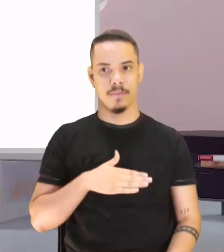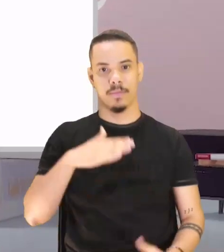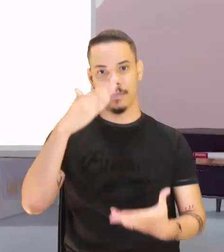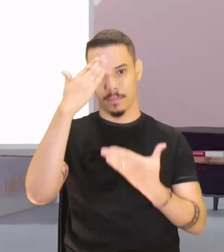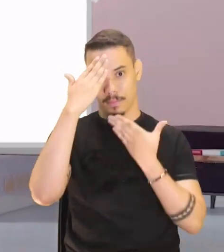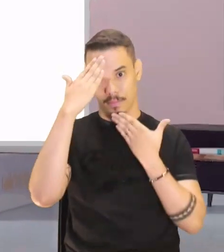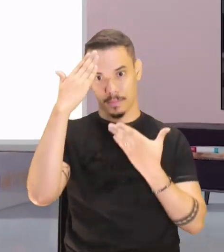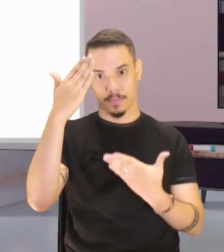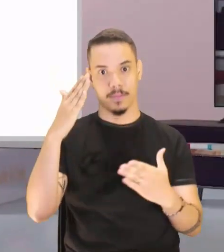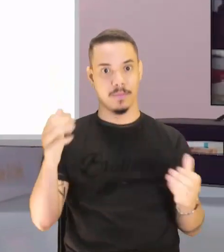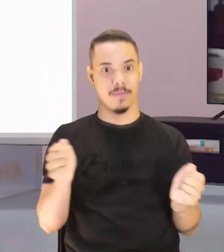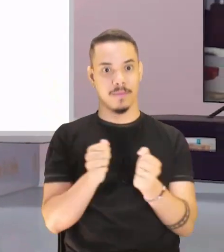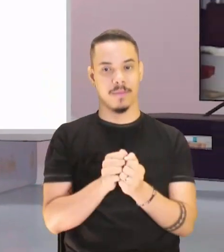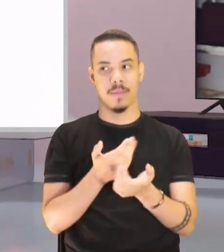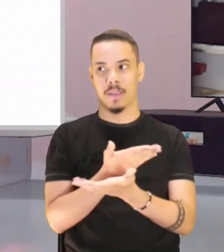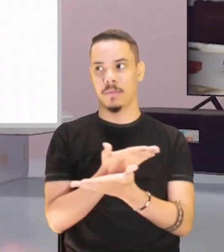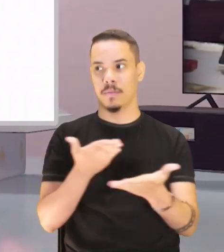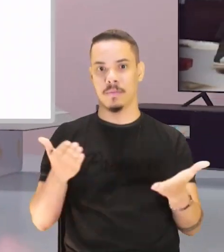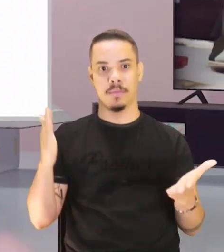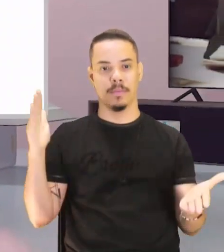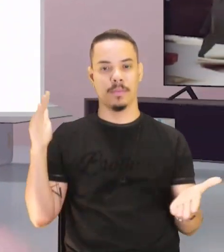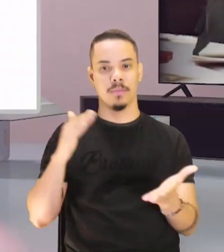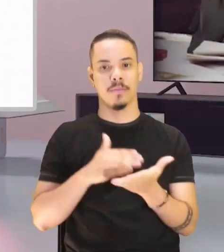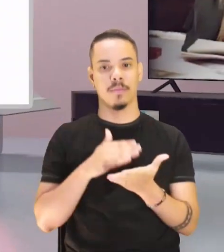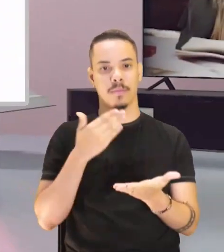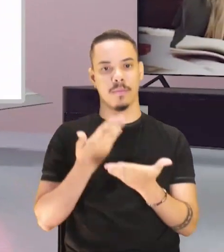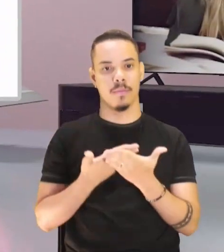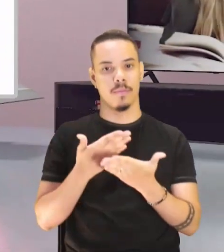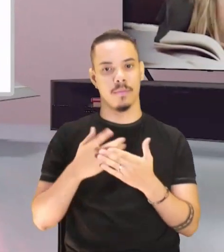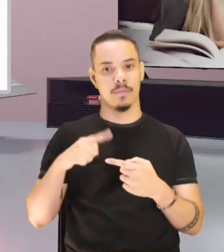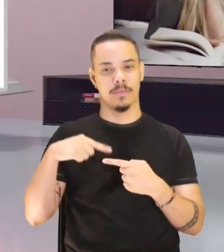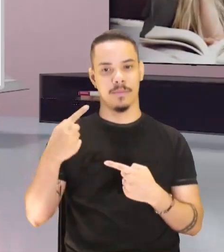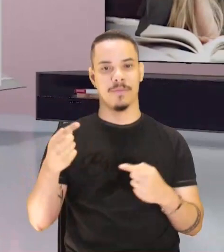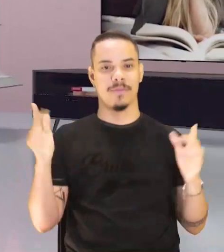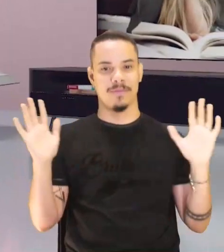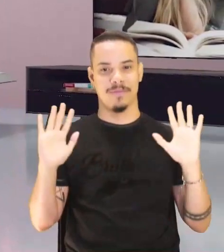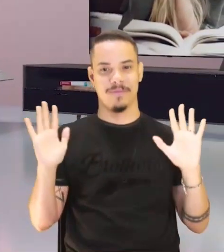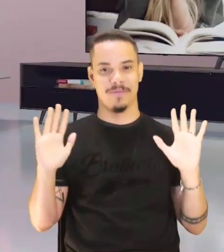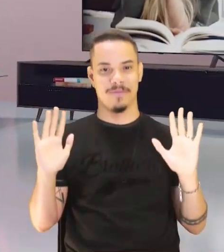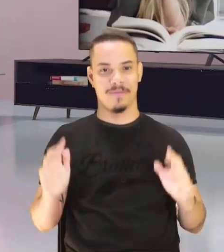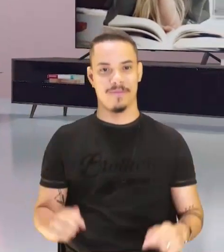obrigada pela companhia de vocês e até a próxima.